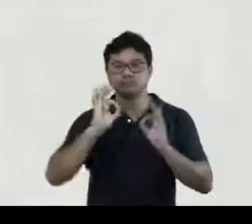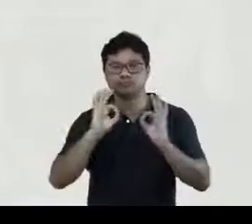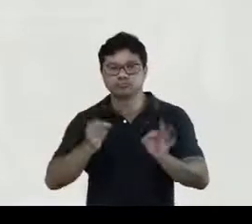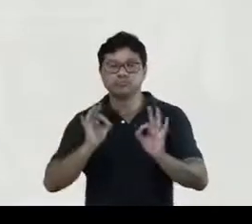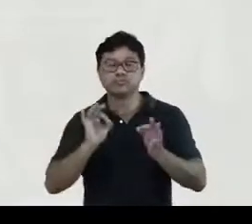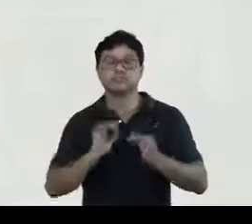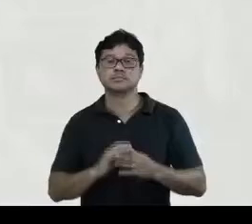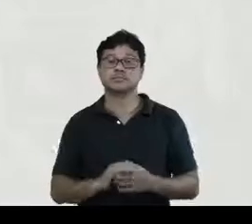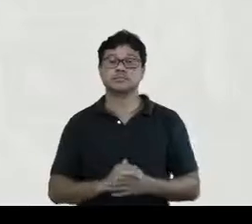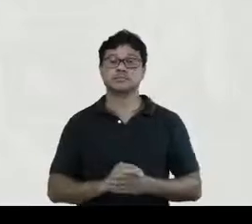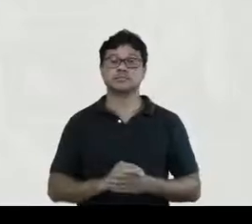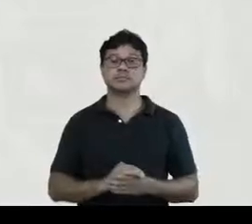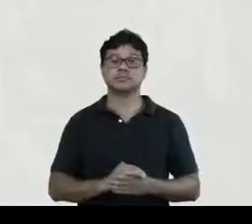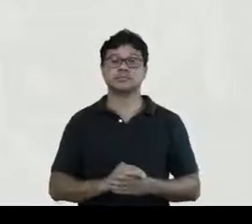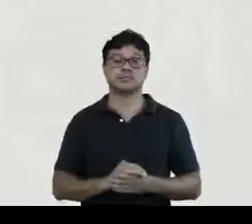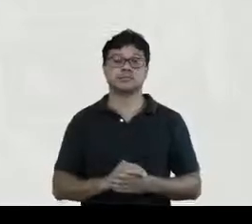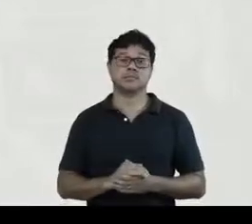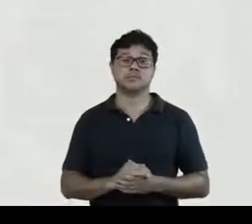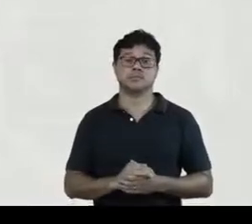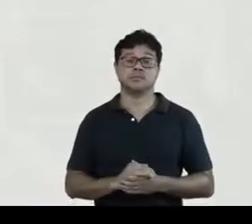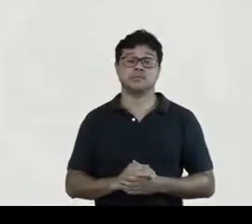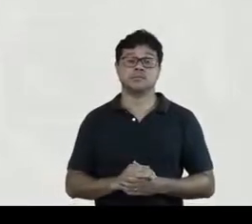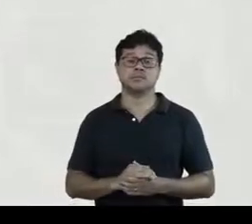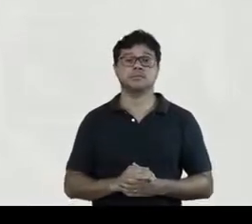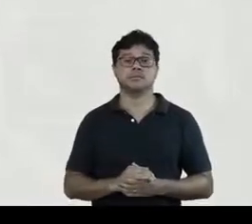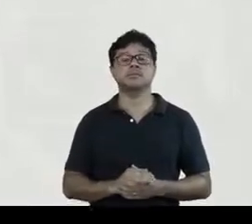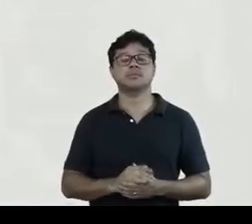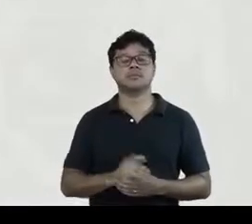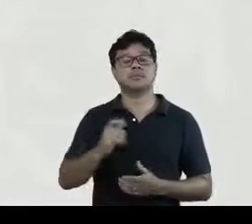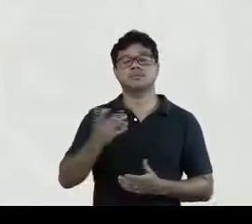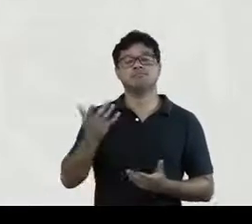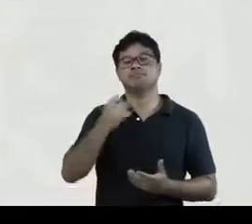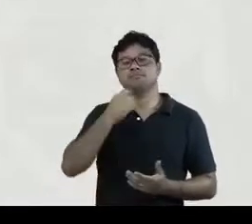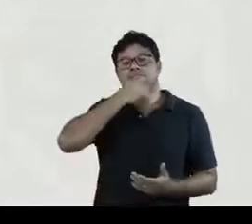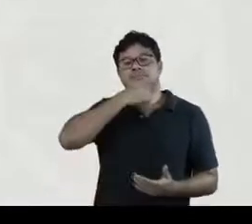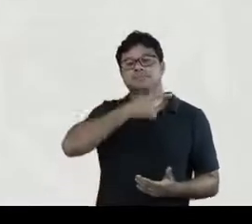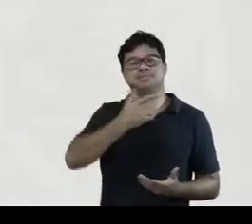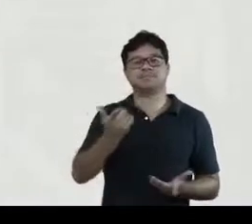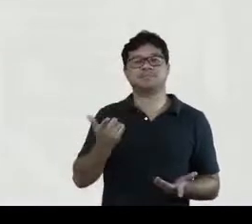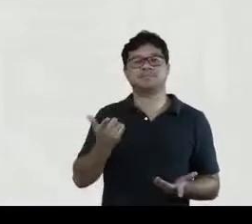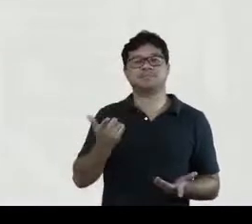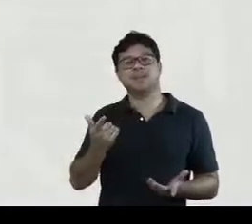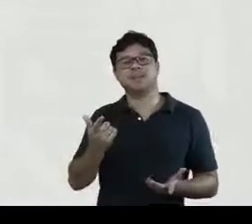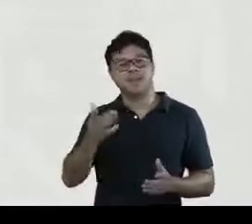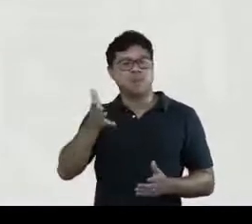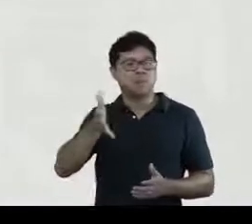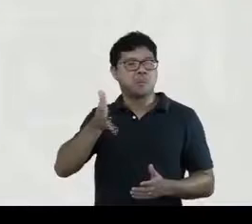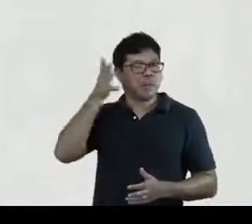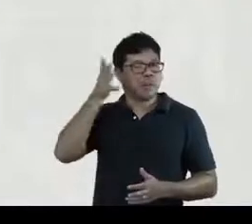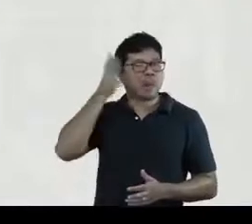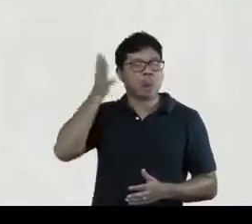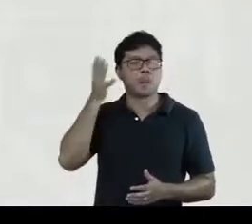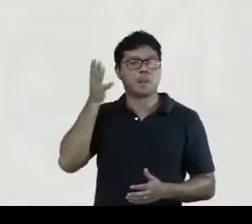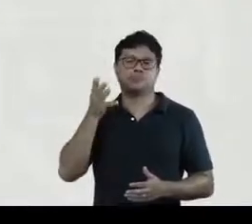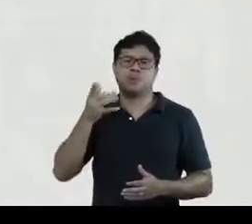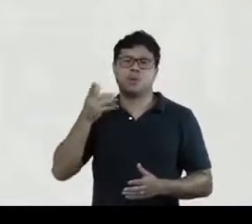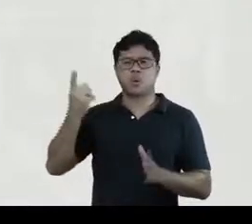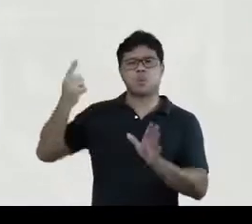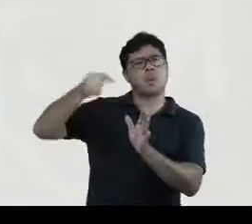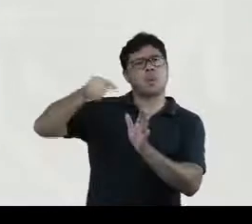e é engraçado observar que as palestras muito